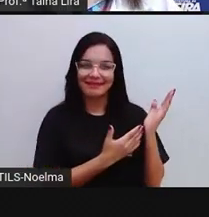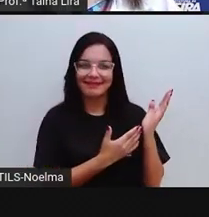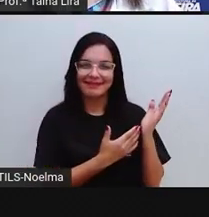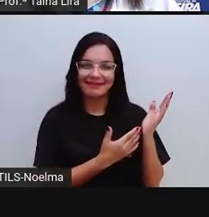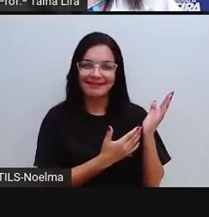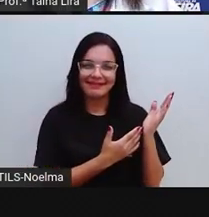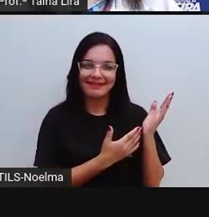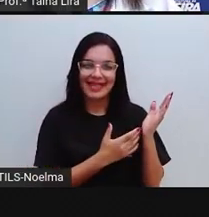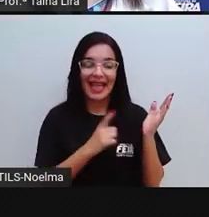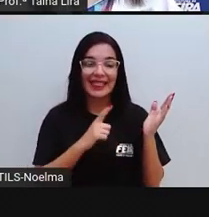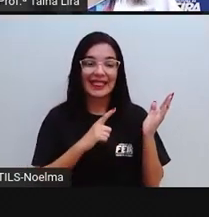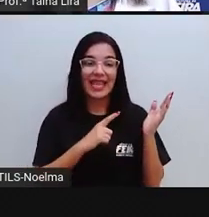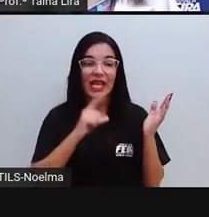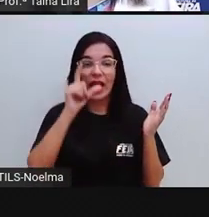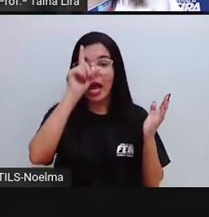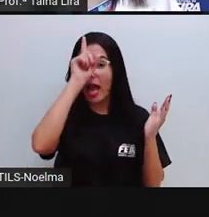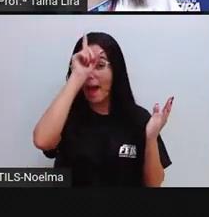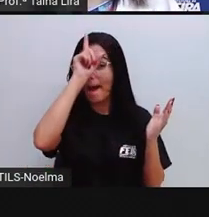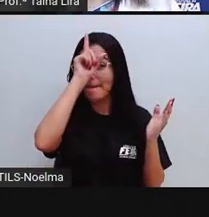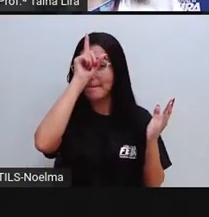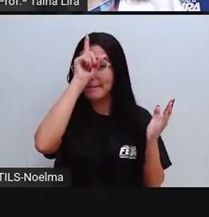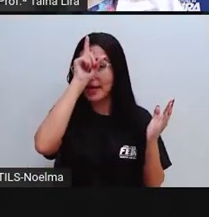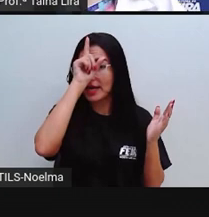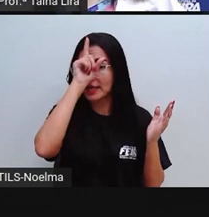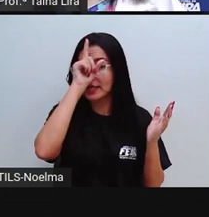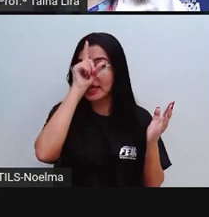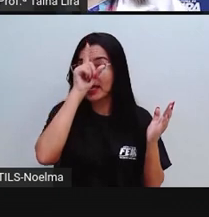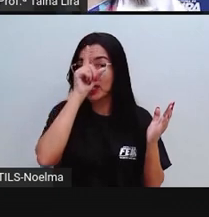gente poderia até falar aqui também de castelo, né?